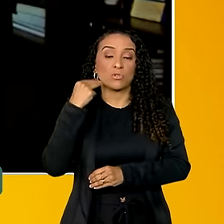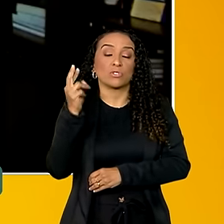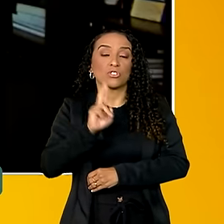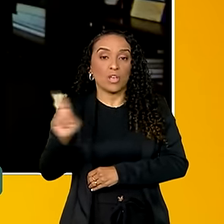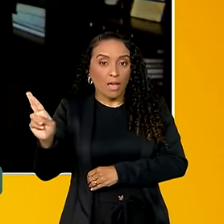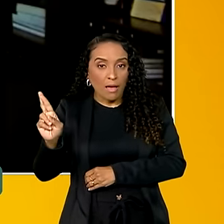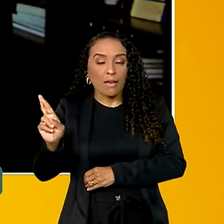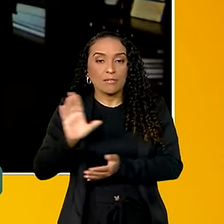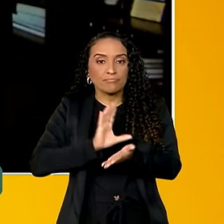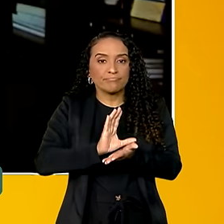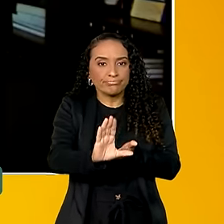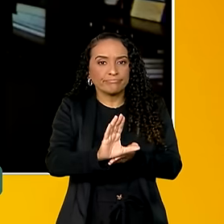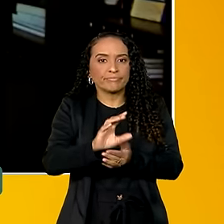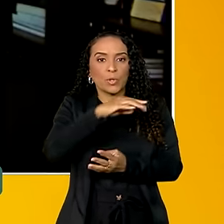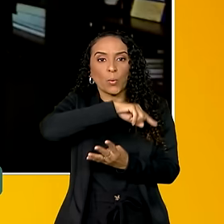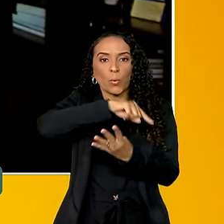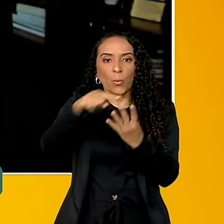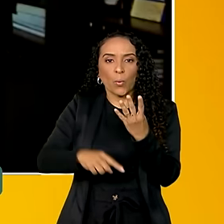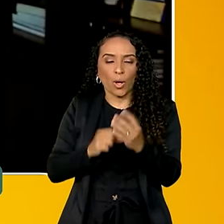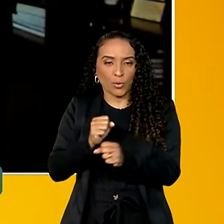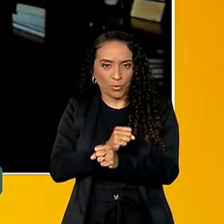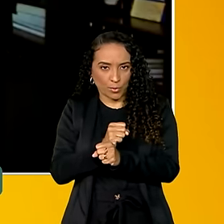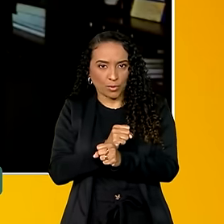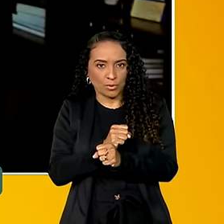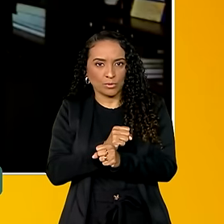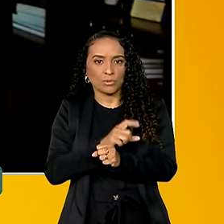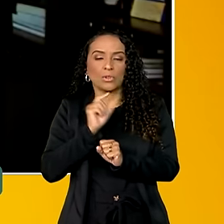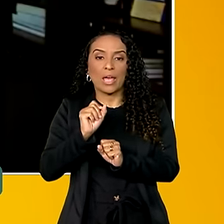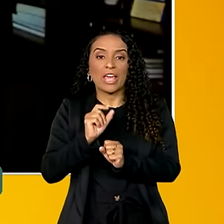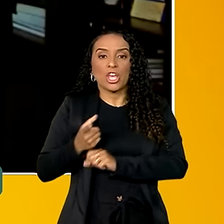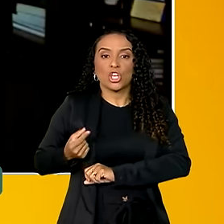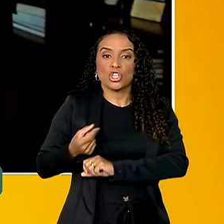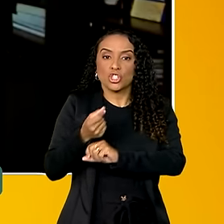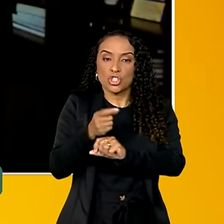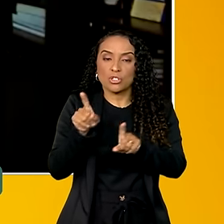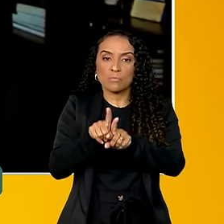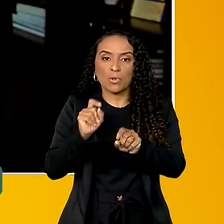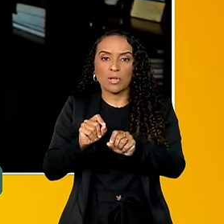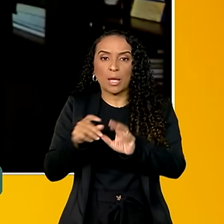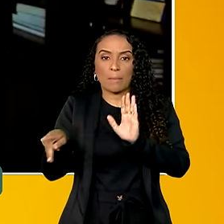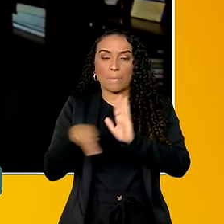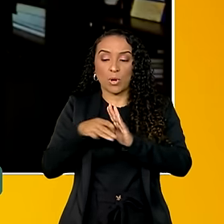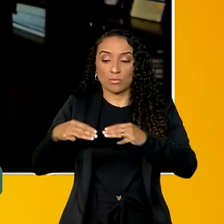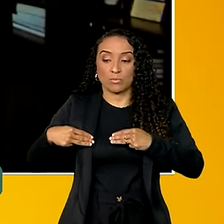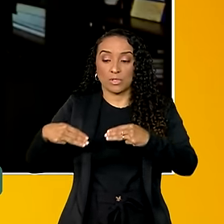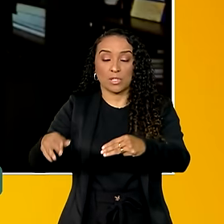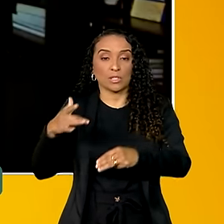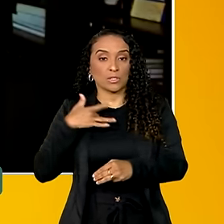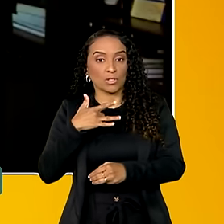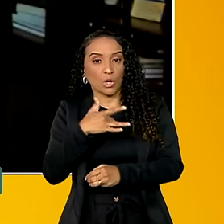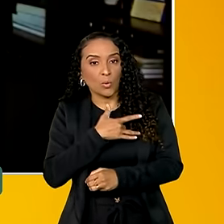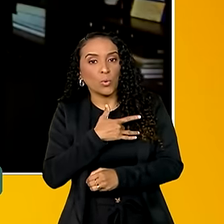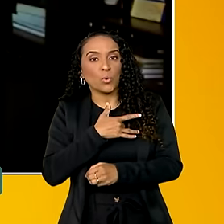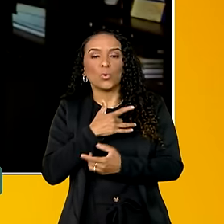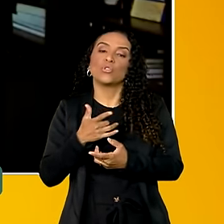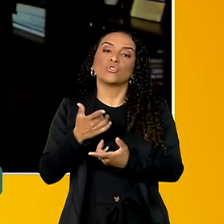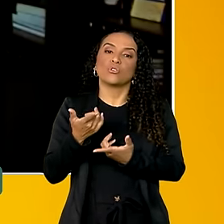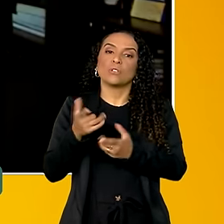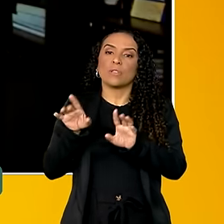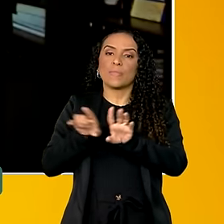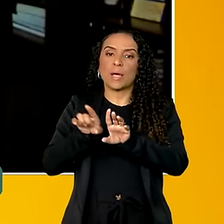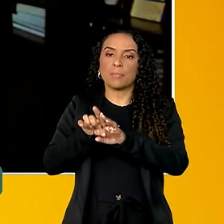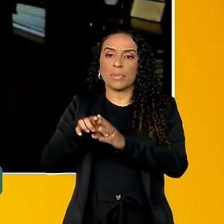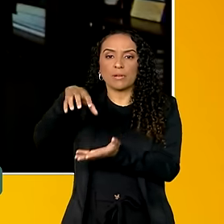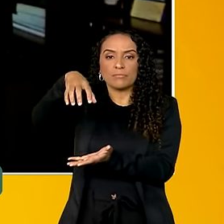em quatro anos. E são recursos que também vêm do Ministério da Saúde e de fundações de